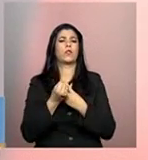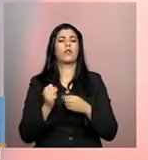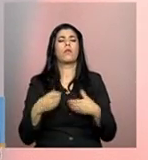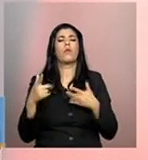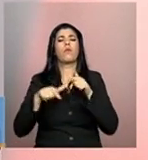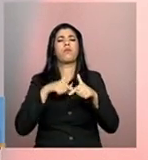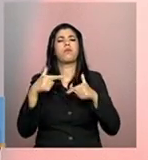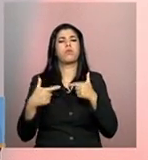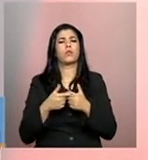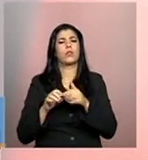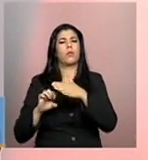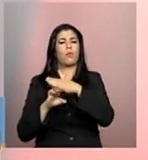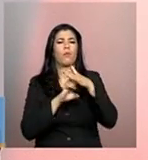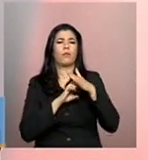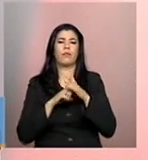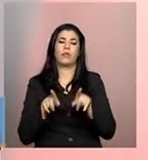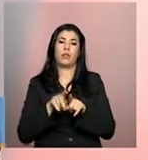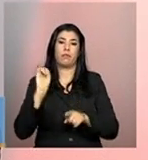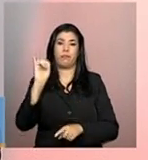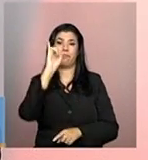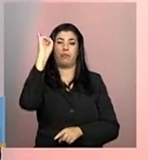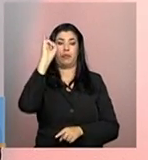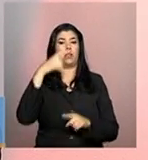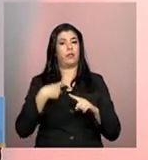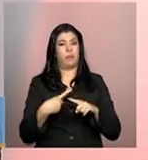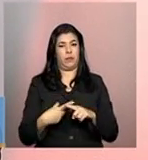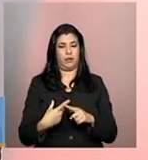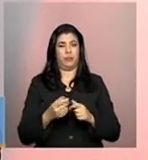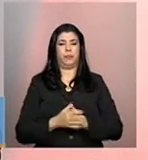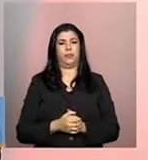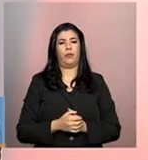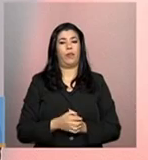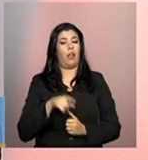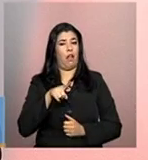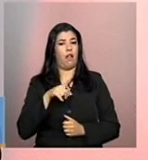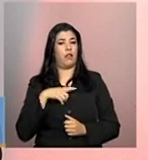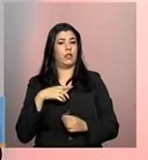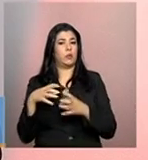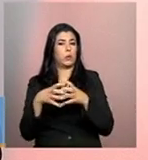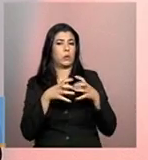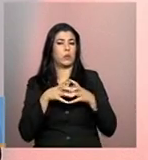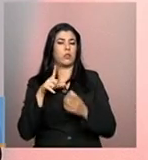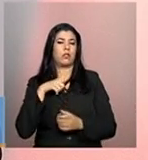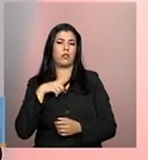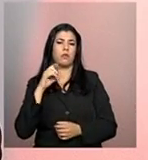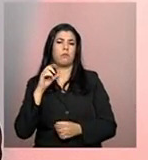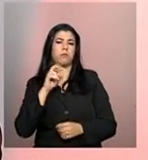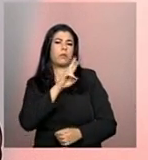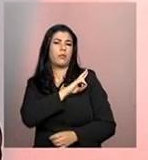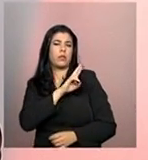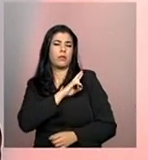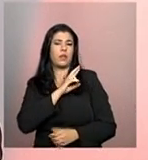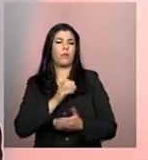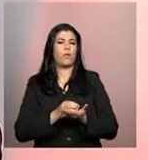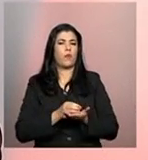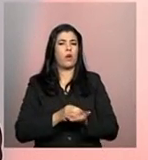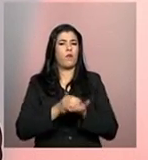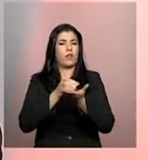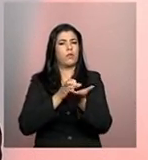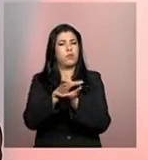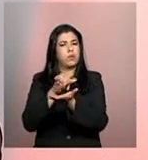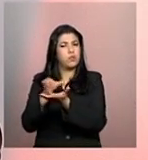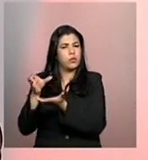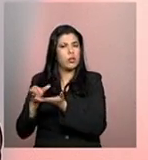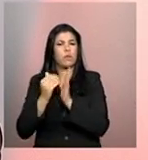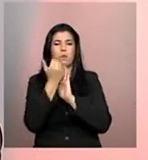dessas entidades. E ele é extremamente importante. Por quê? Elas são responsáveis por uma boa parte das ofertas, dos serviços,